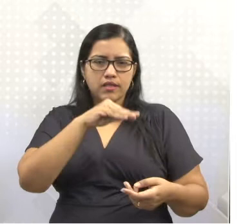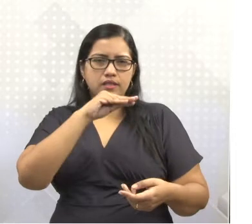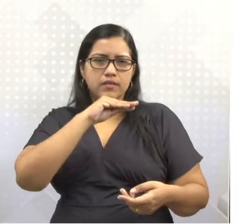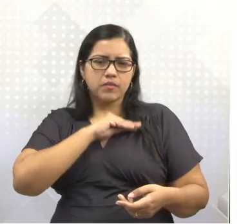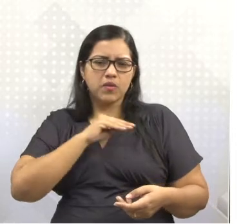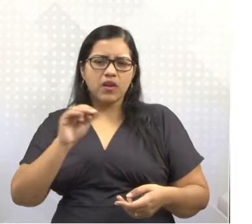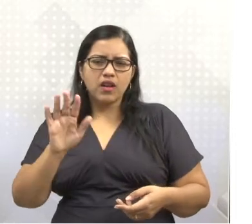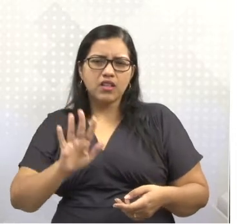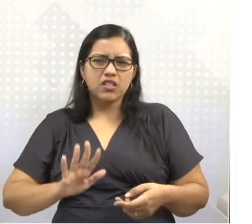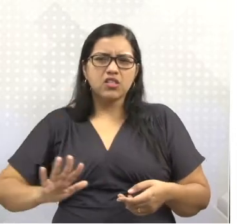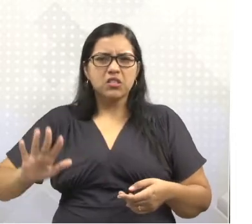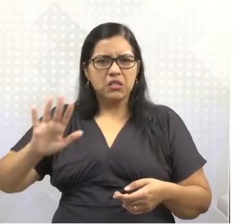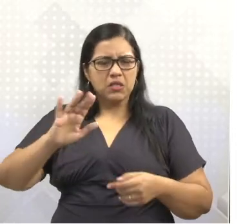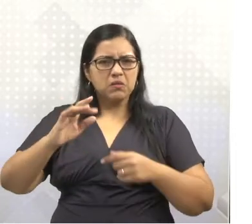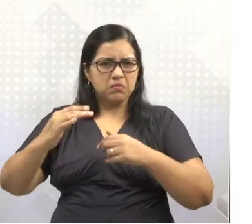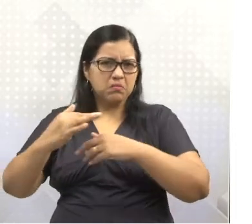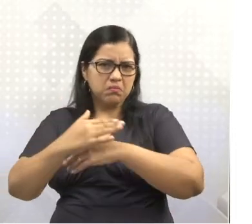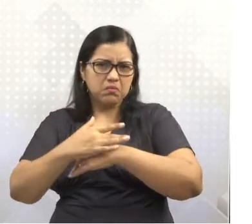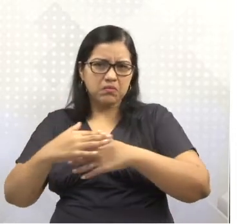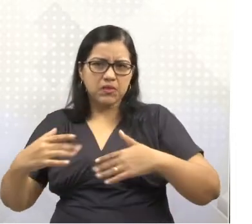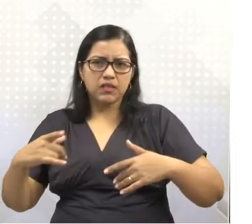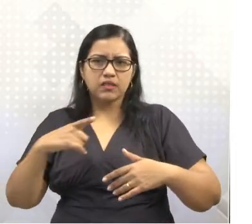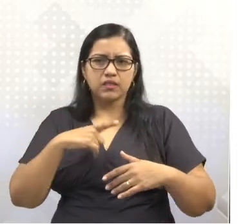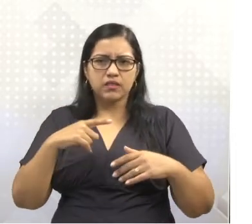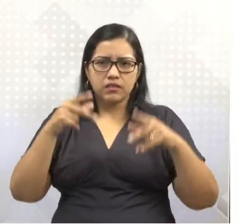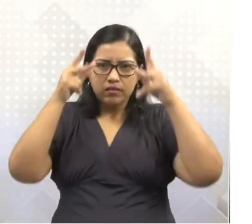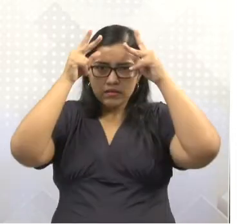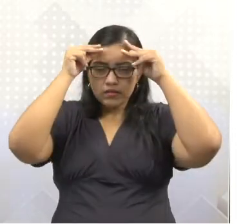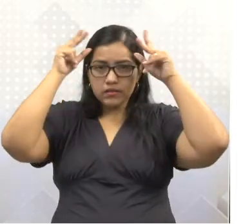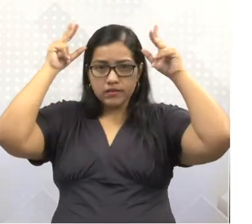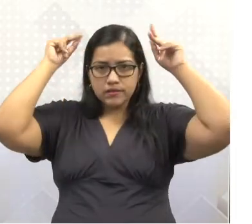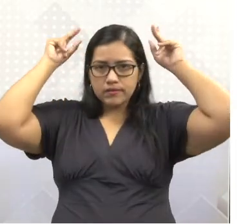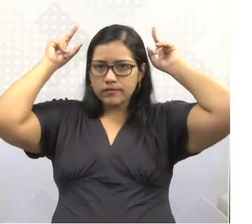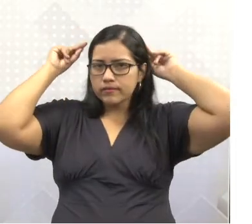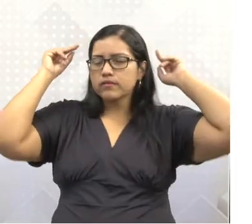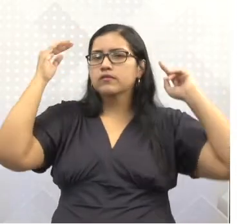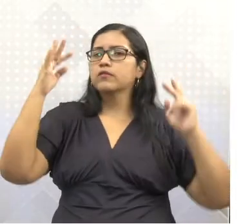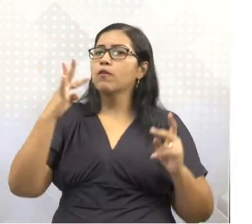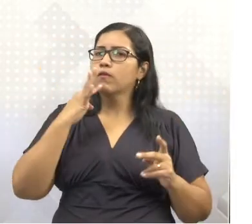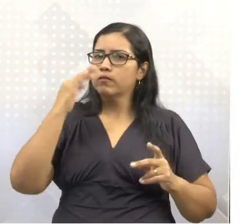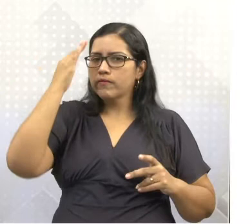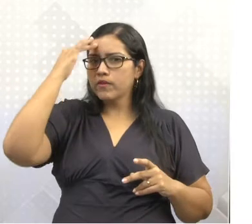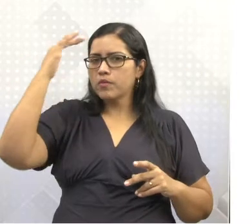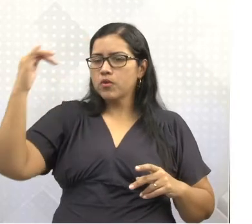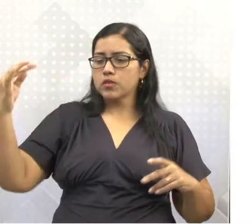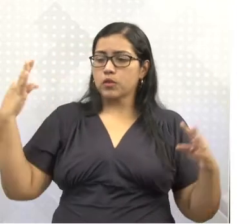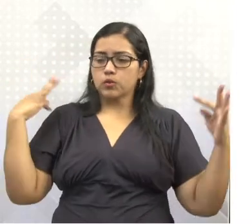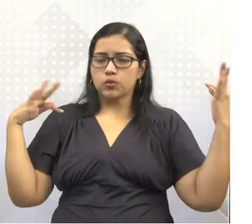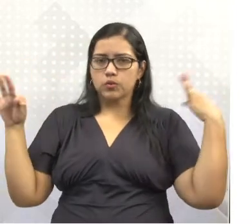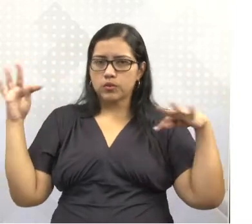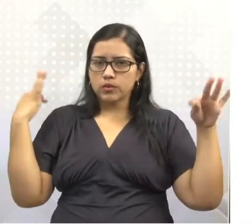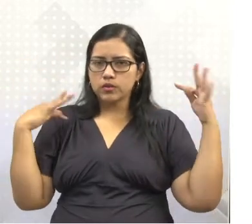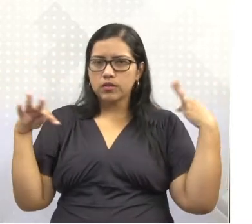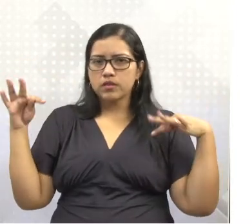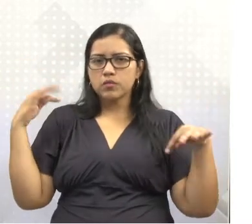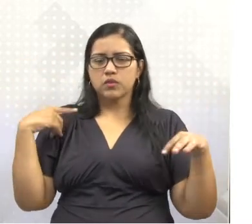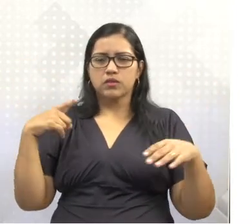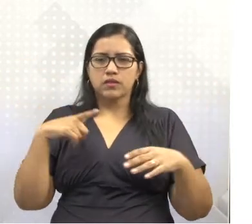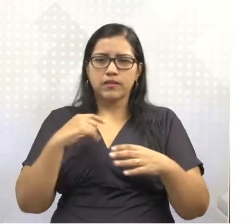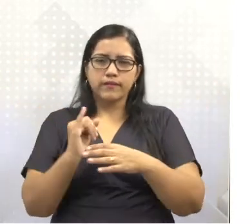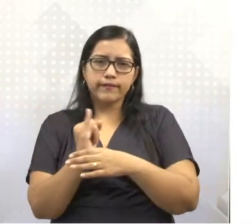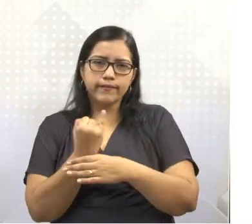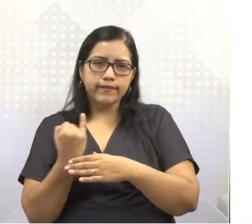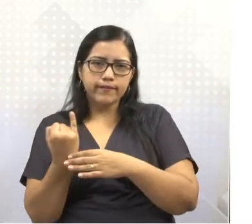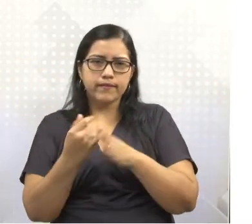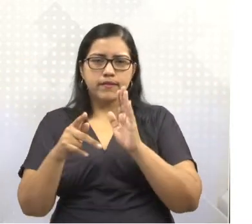Alentejo, Rioja. A Grécia é muito conhecida, não só pelo turismo das ilhas gregas, mas